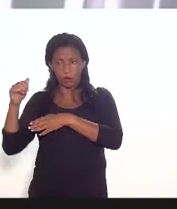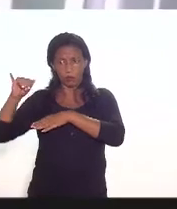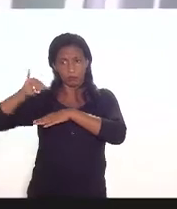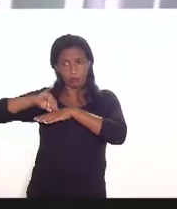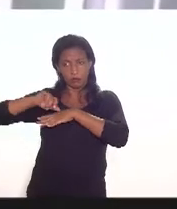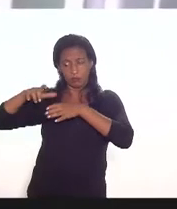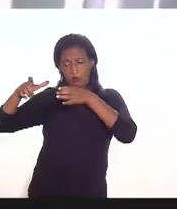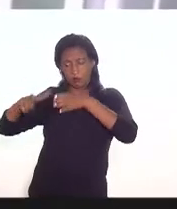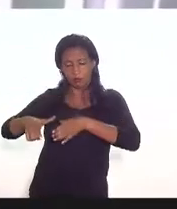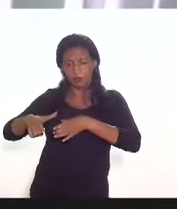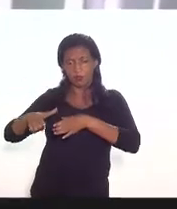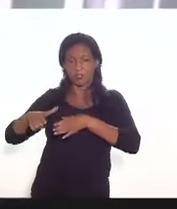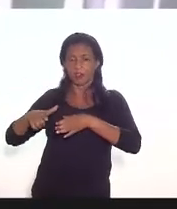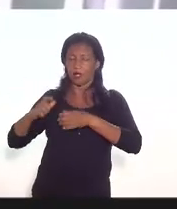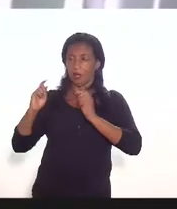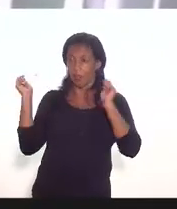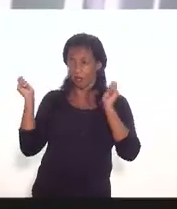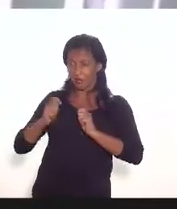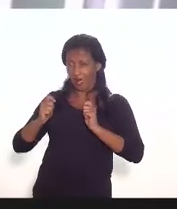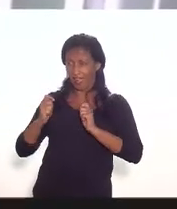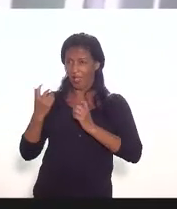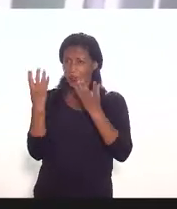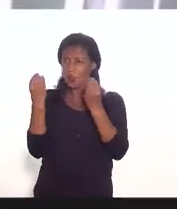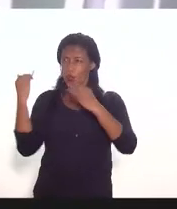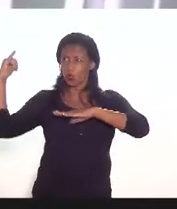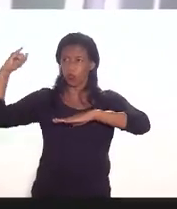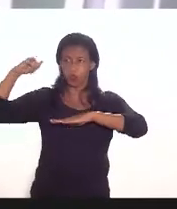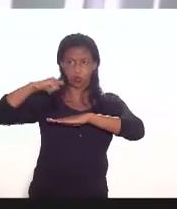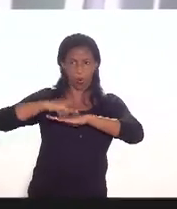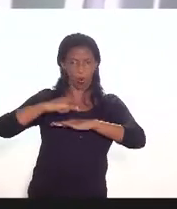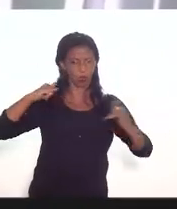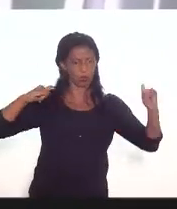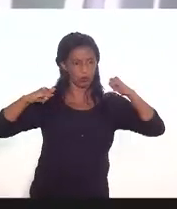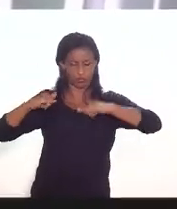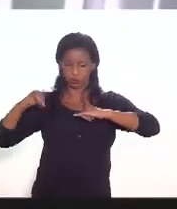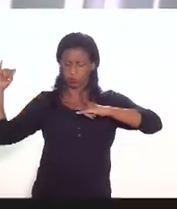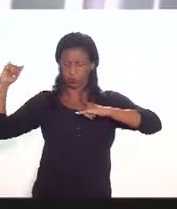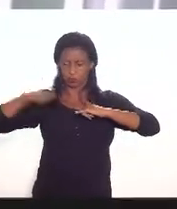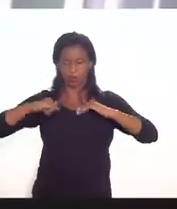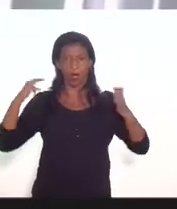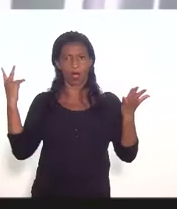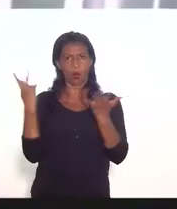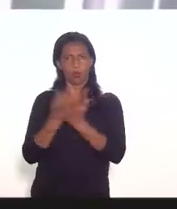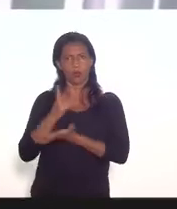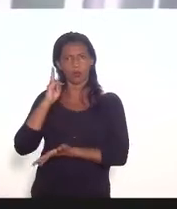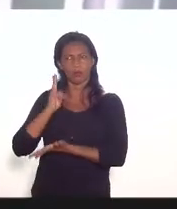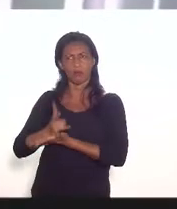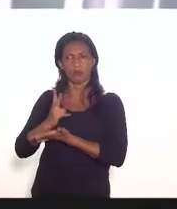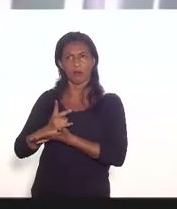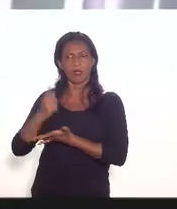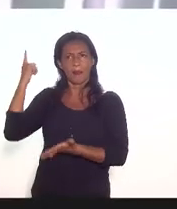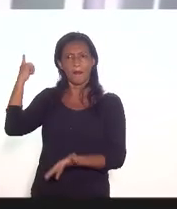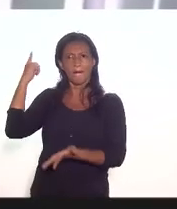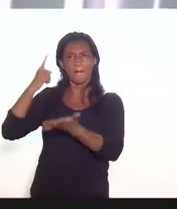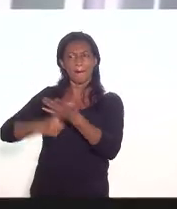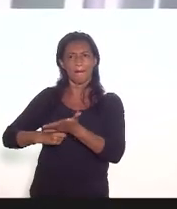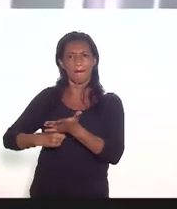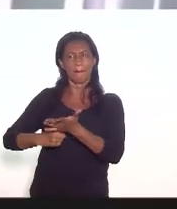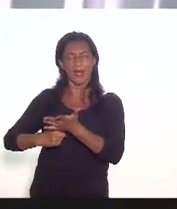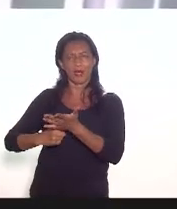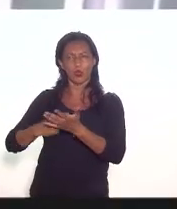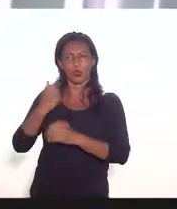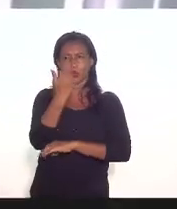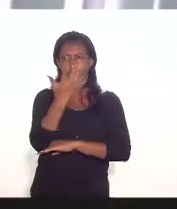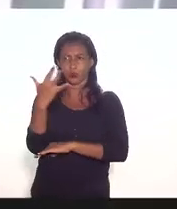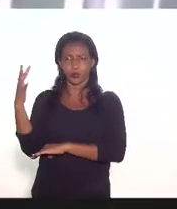vista ambiental tanto fluxo de voos tantas operações de voos como tem acontecido ali sem falar o impacto na mobilidade como mencionou o